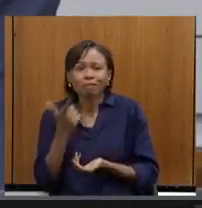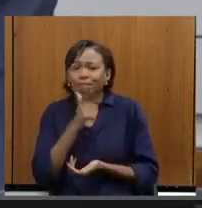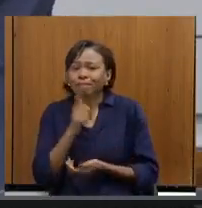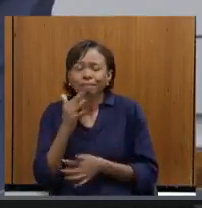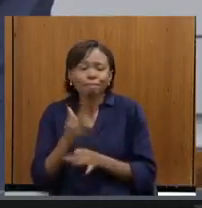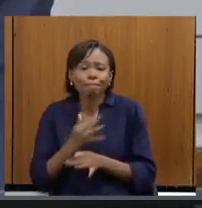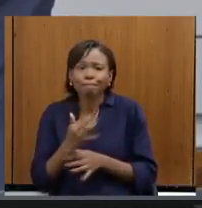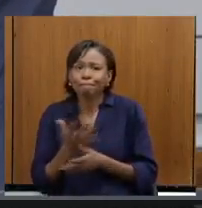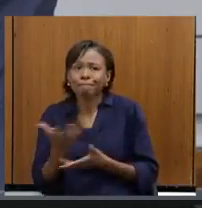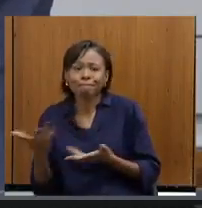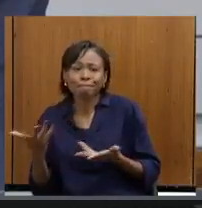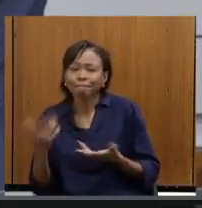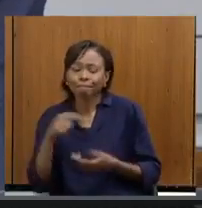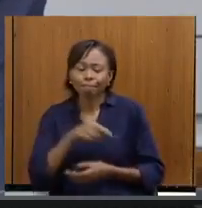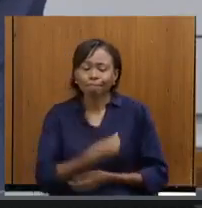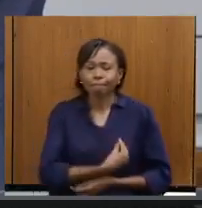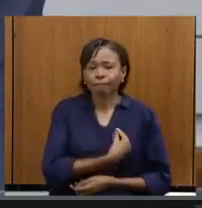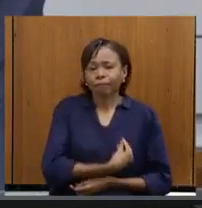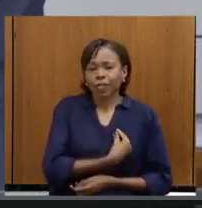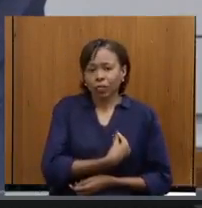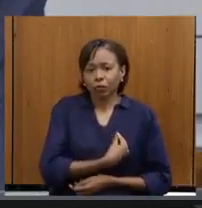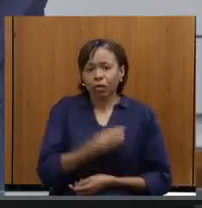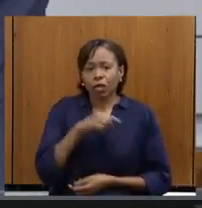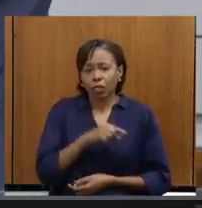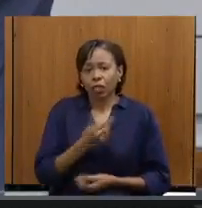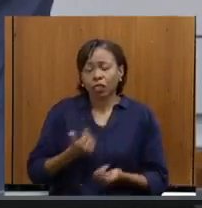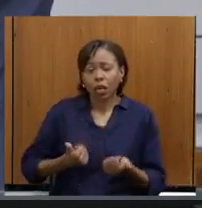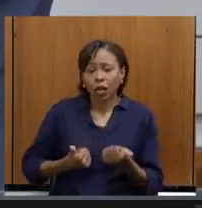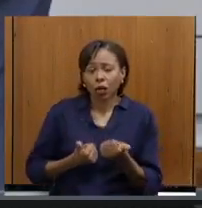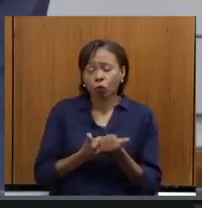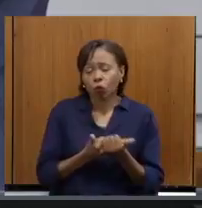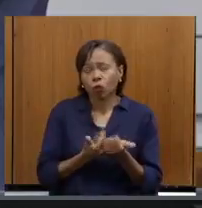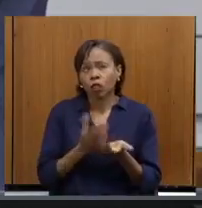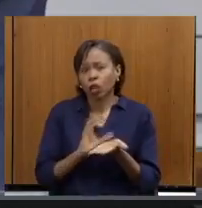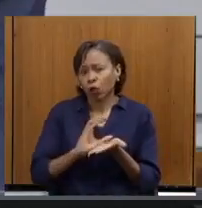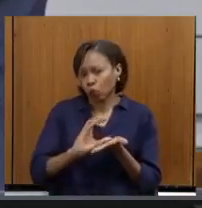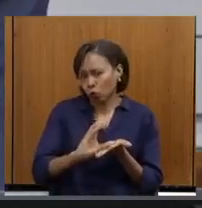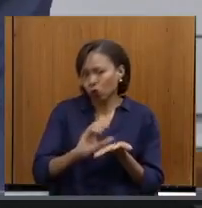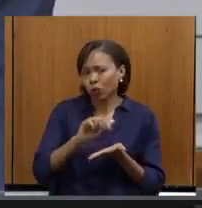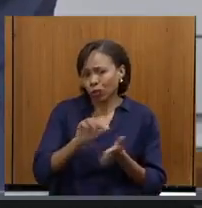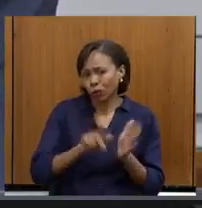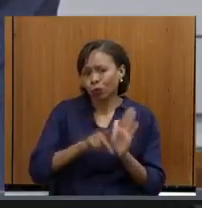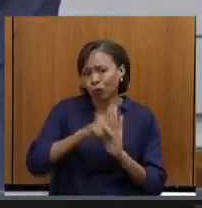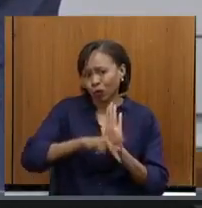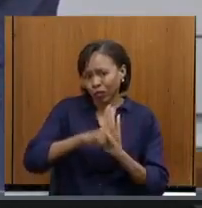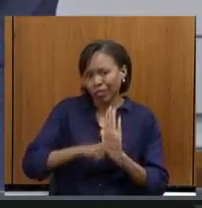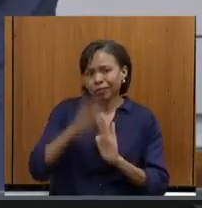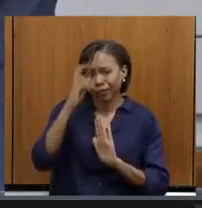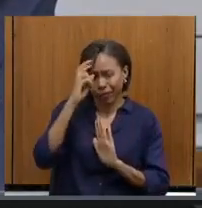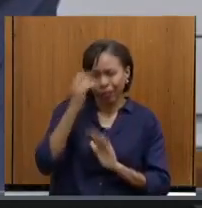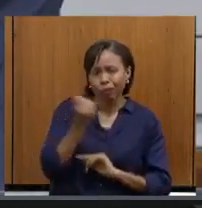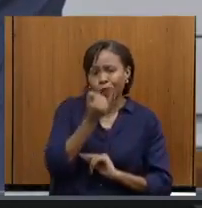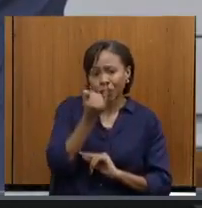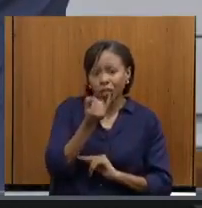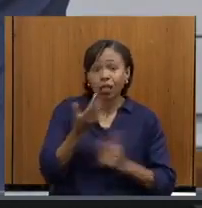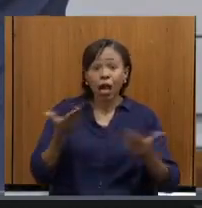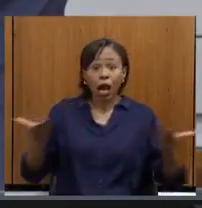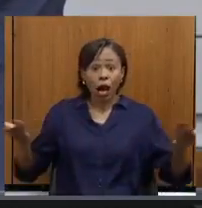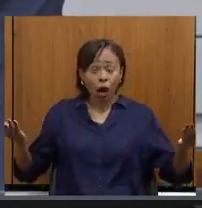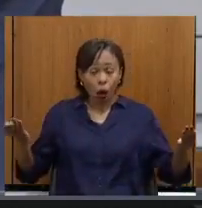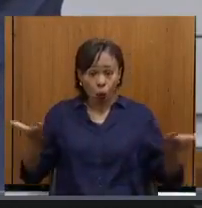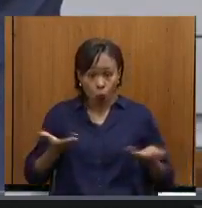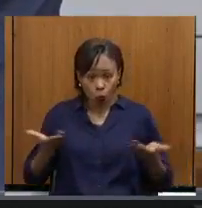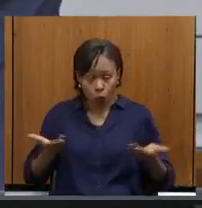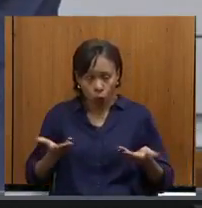poder participar de um patrocínio, de um projeto cultural importante. Então agora com esse pool de